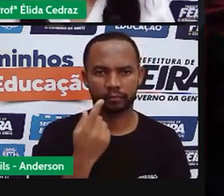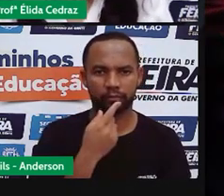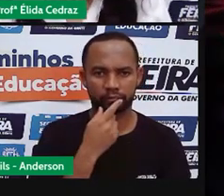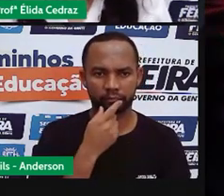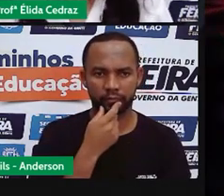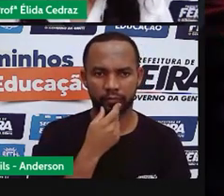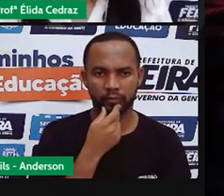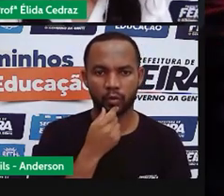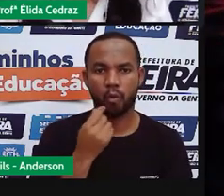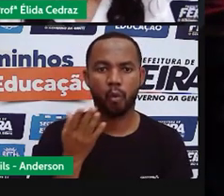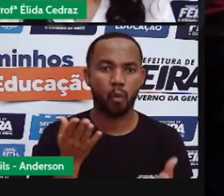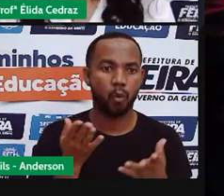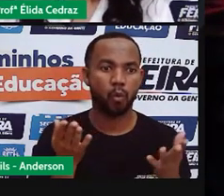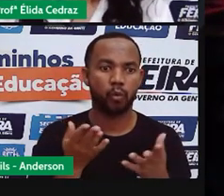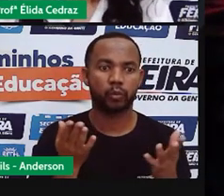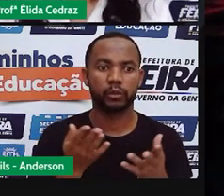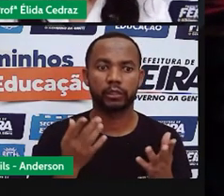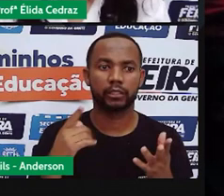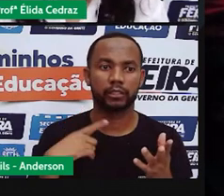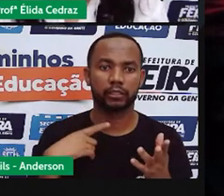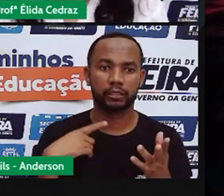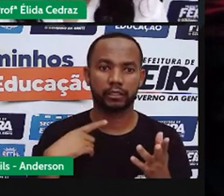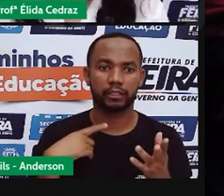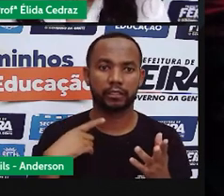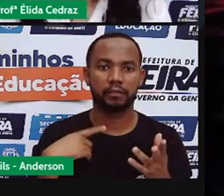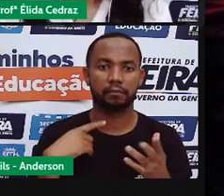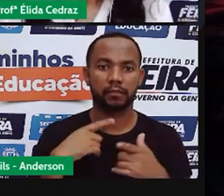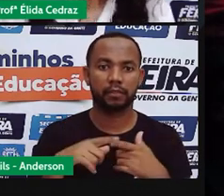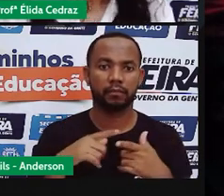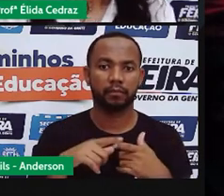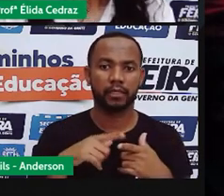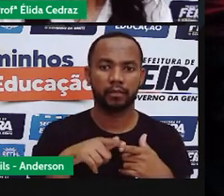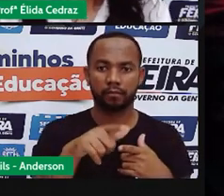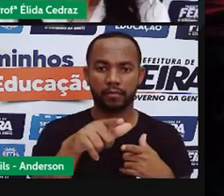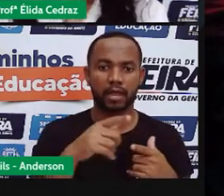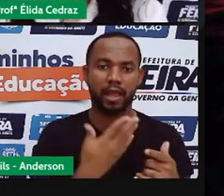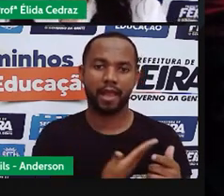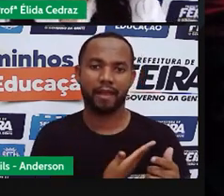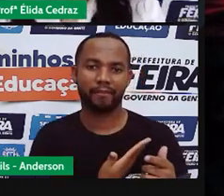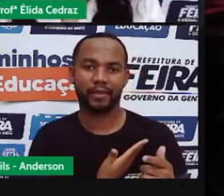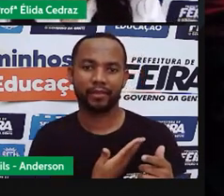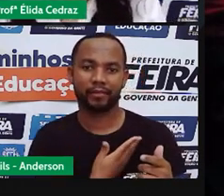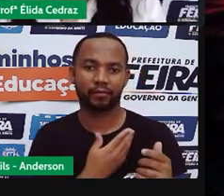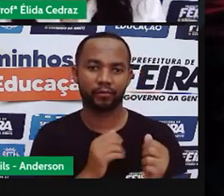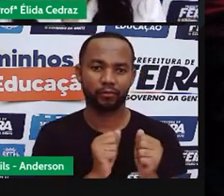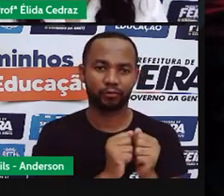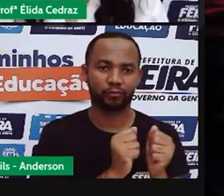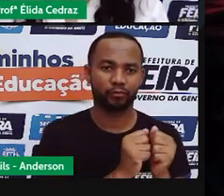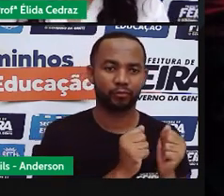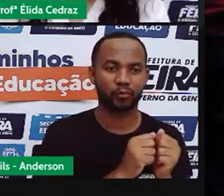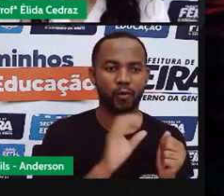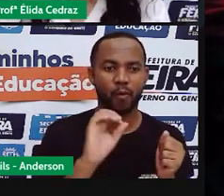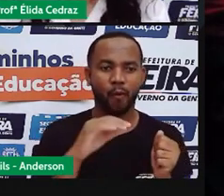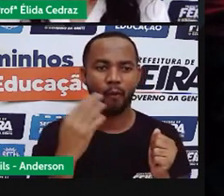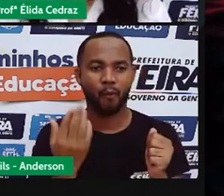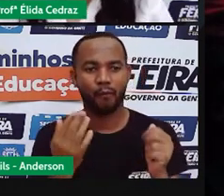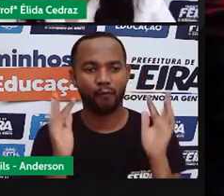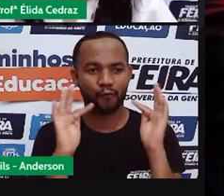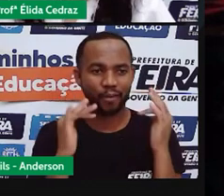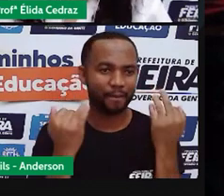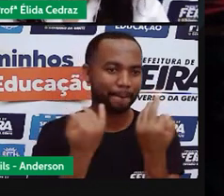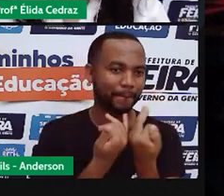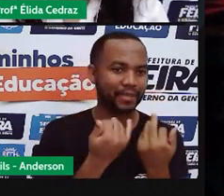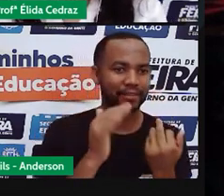Hoje em dia, nós temos essa situação. Saímos com os amigos, com os parentes. E, de repente,